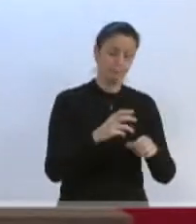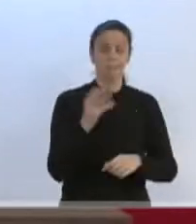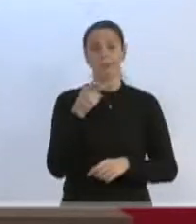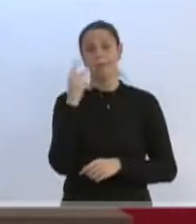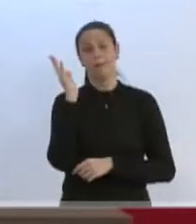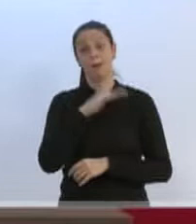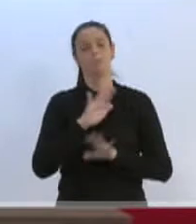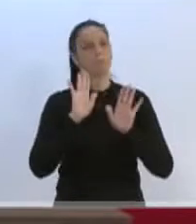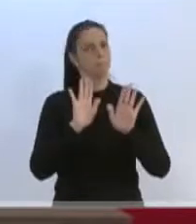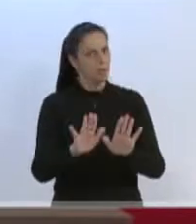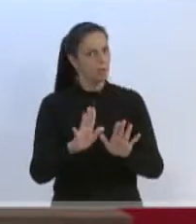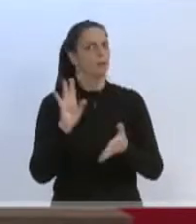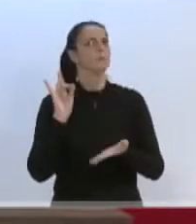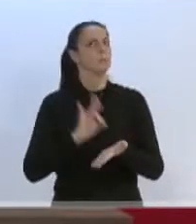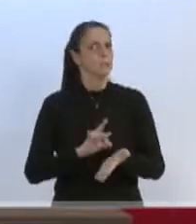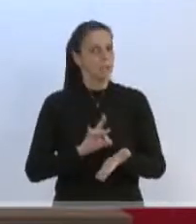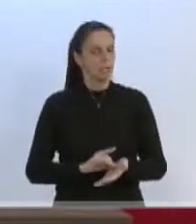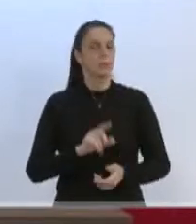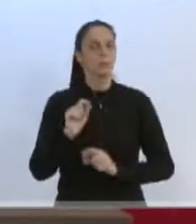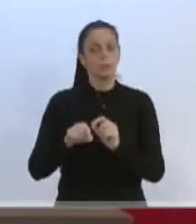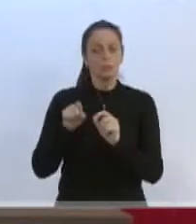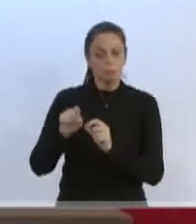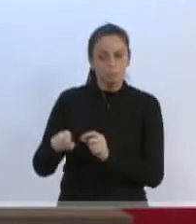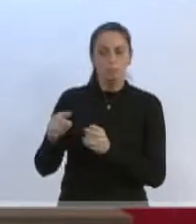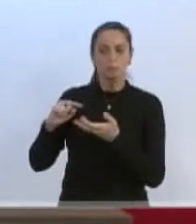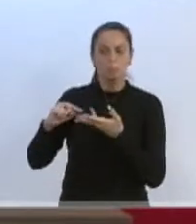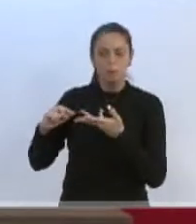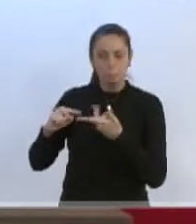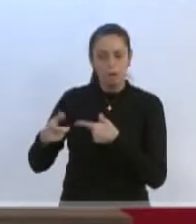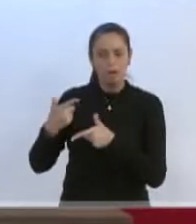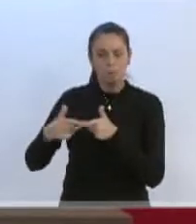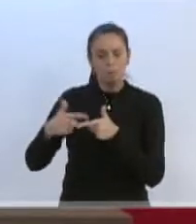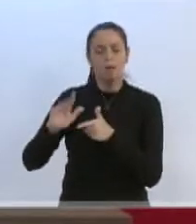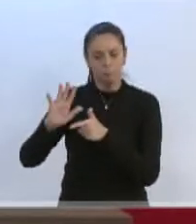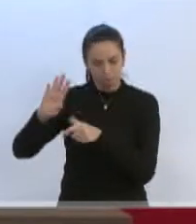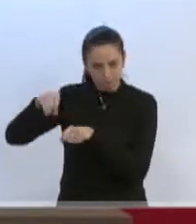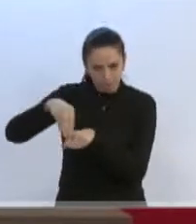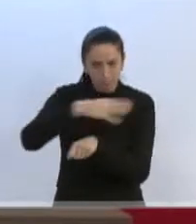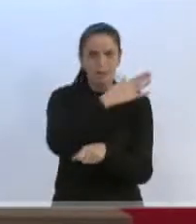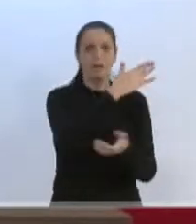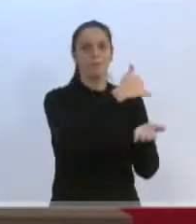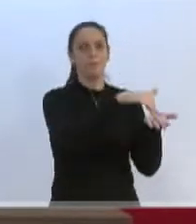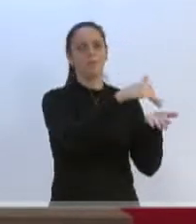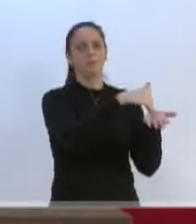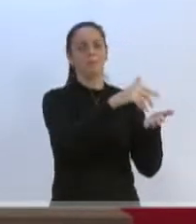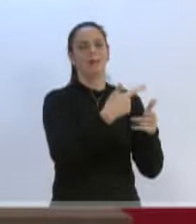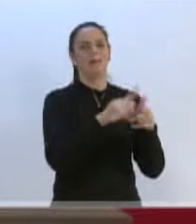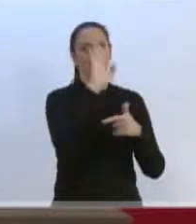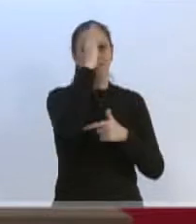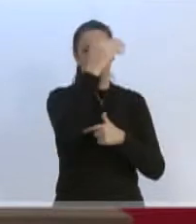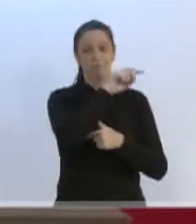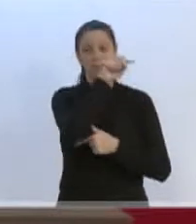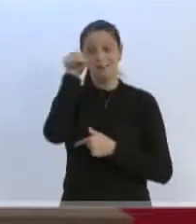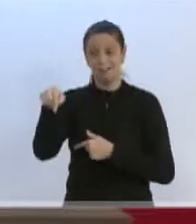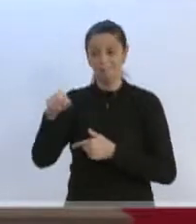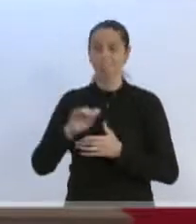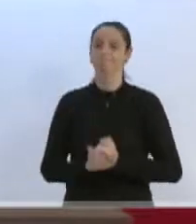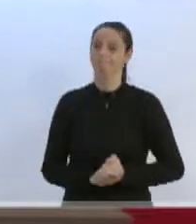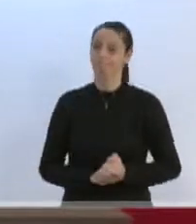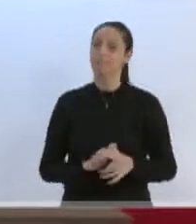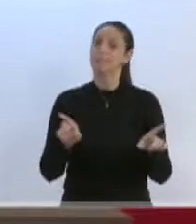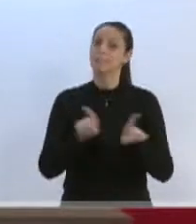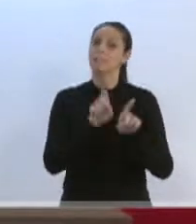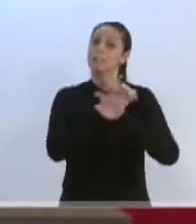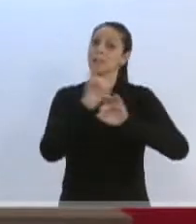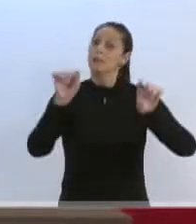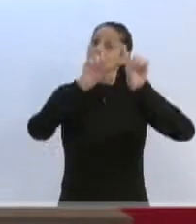Mas sim, ele está aí para levar os anseios da comunidade até as secretarias atenderem. E também quero dizer que os servidores, que o